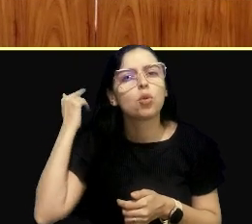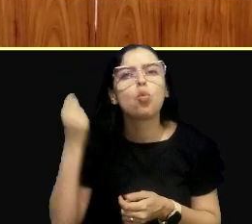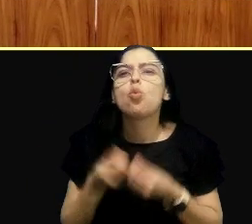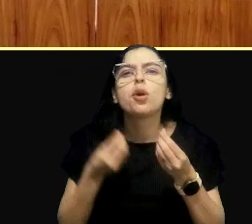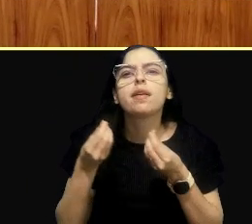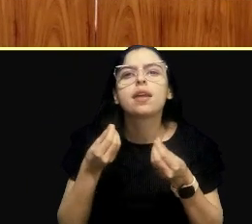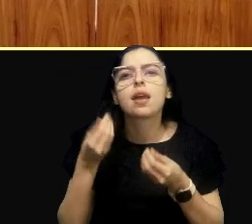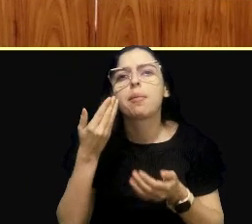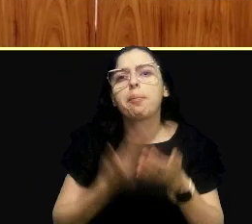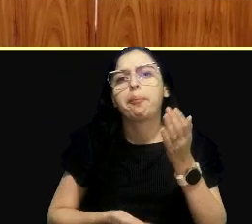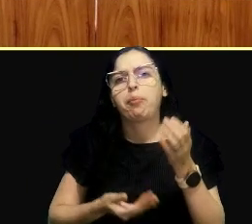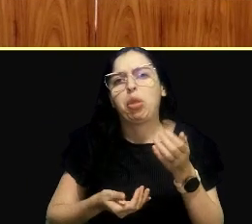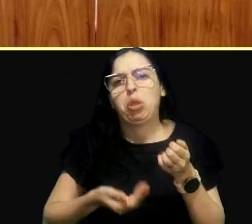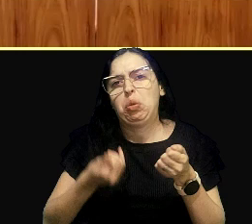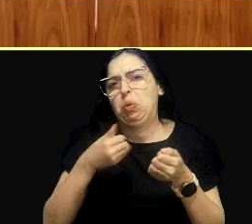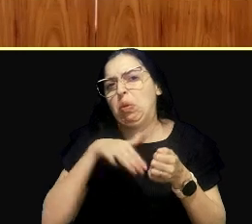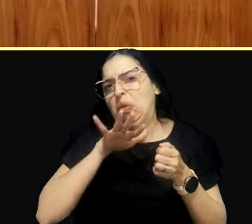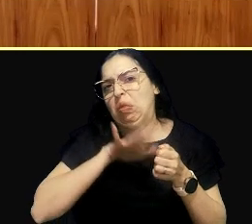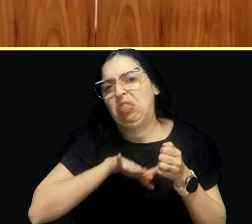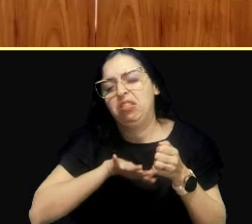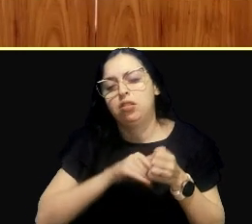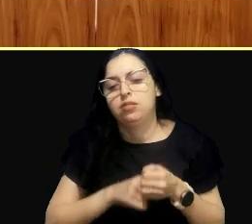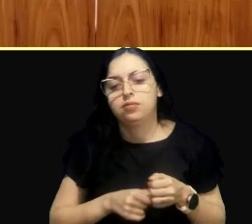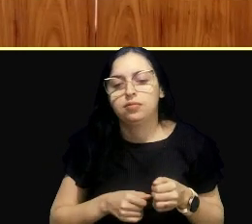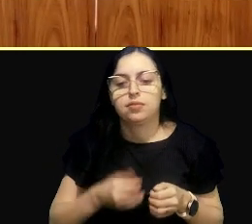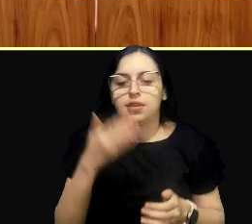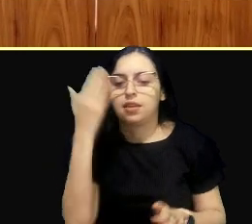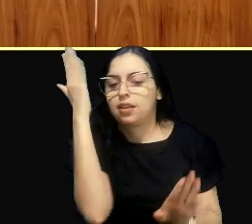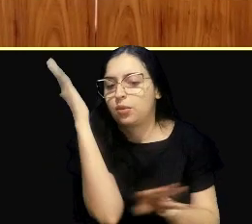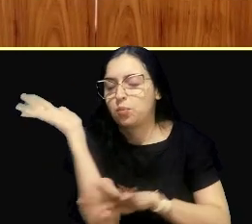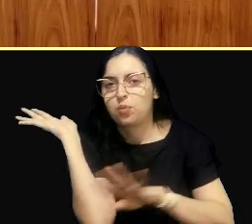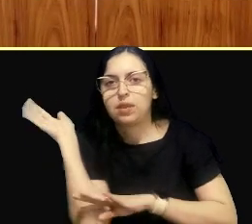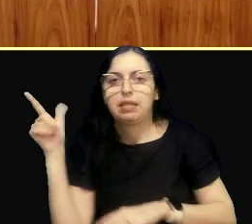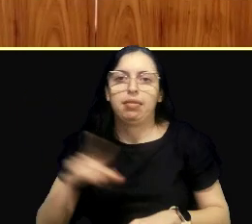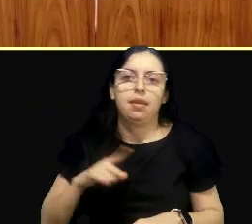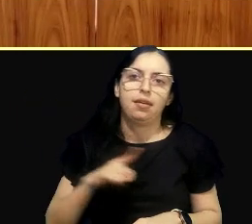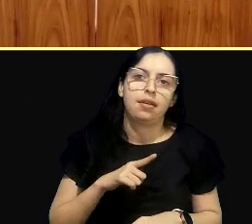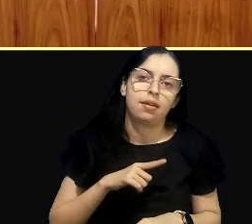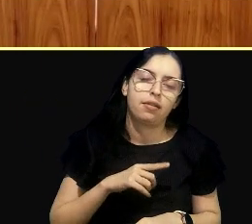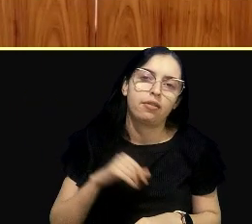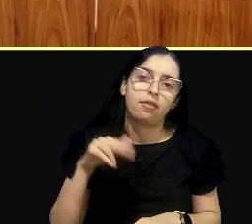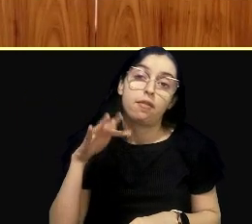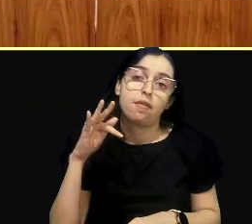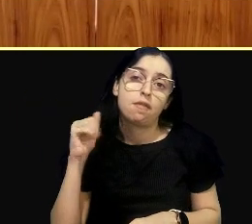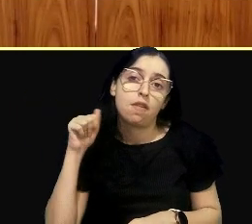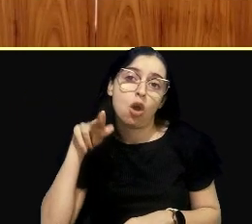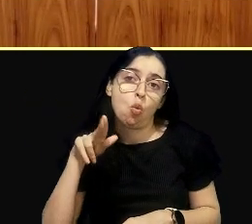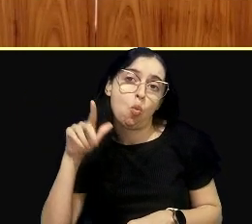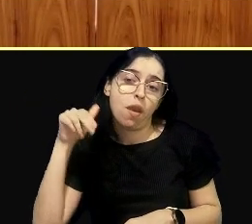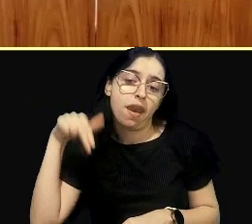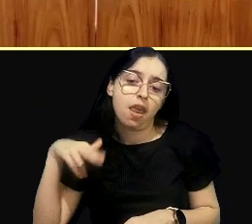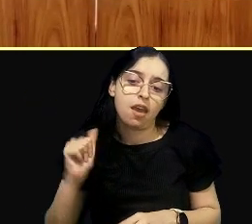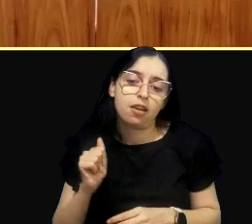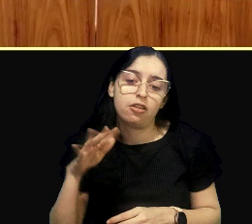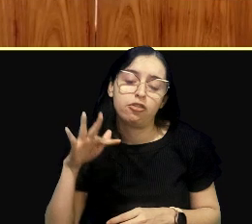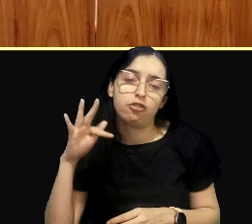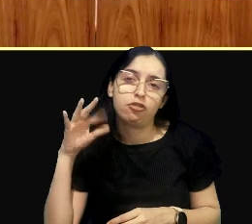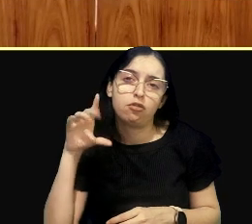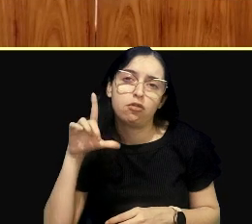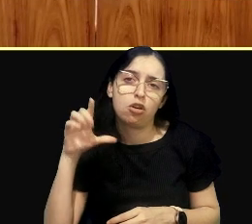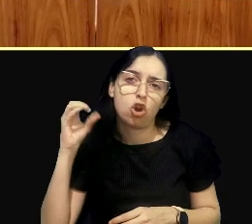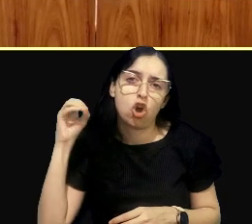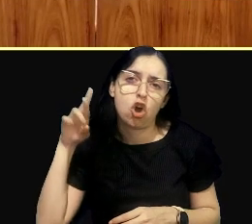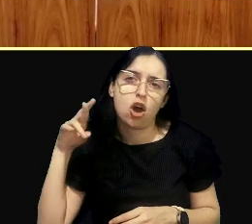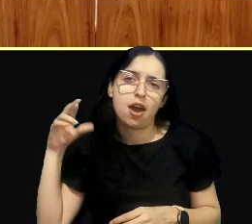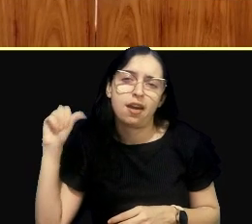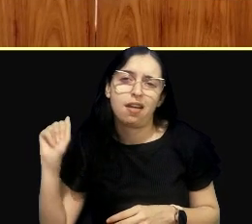é que está pior? Porque está tudo ruim, tem desmatamento, tem fauna, tem flora, ah, não, a água está super poluída, então,